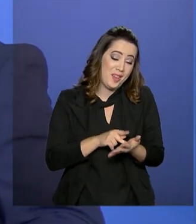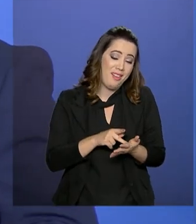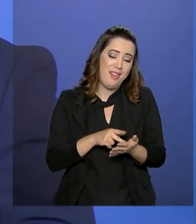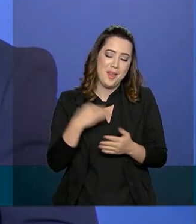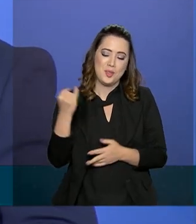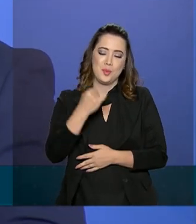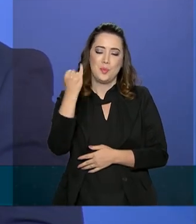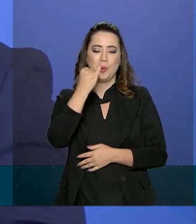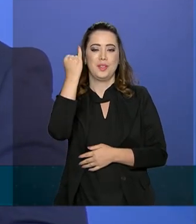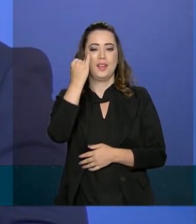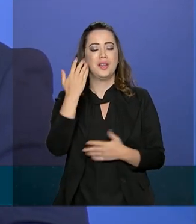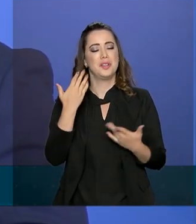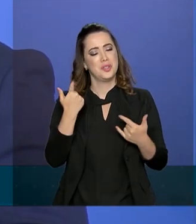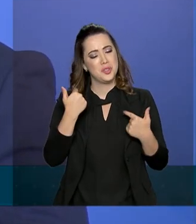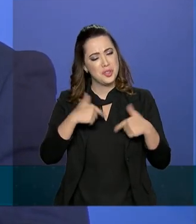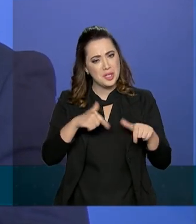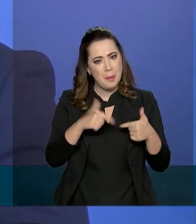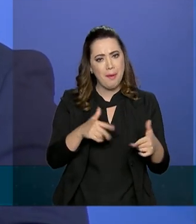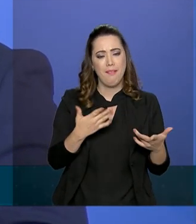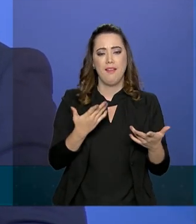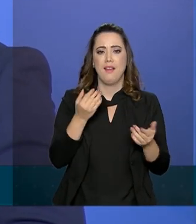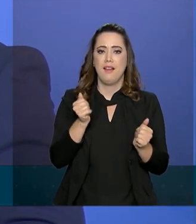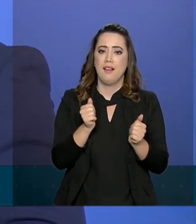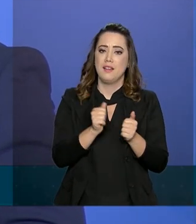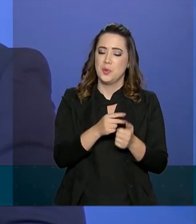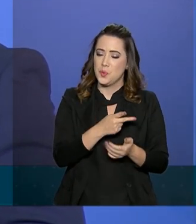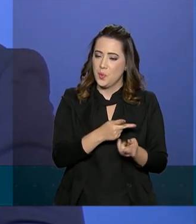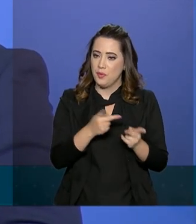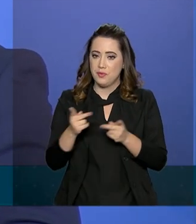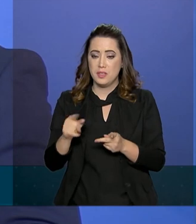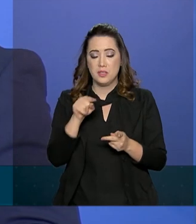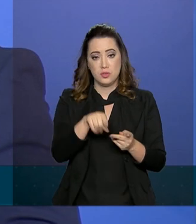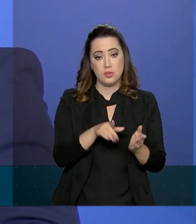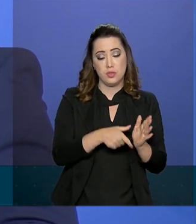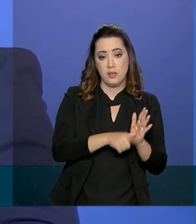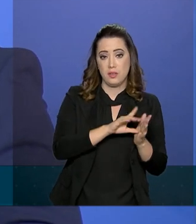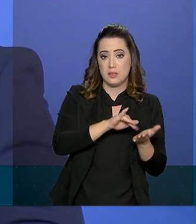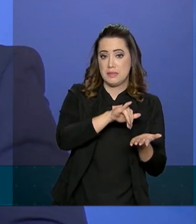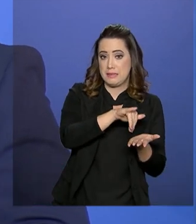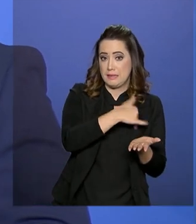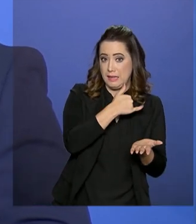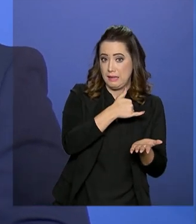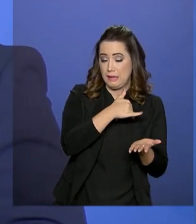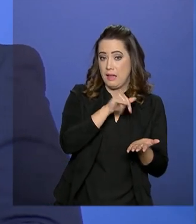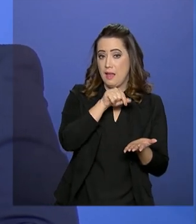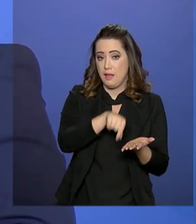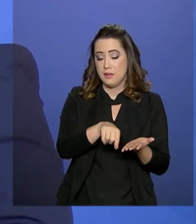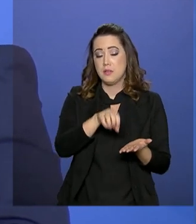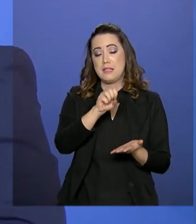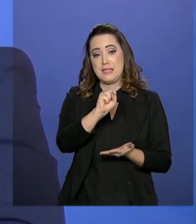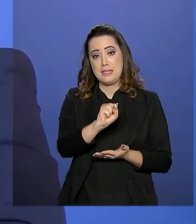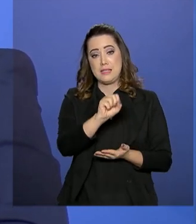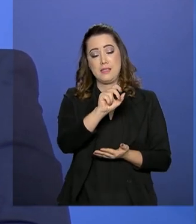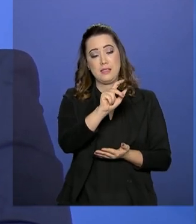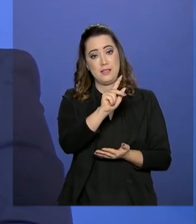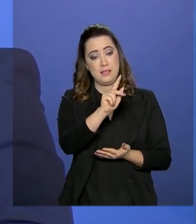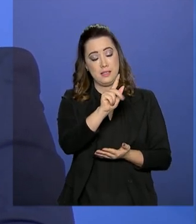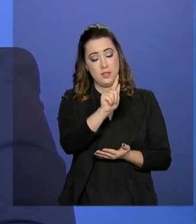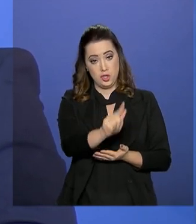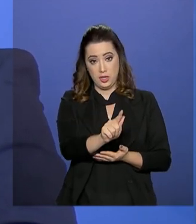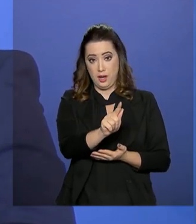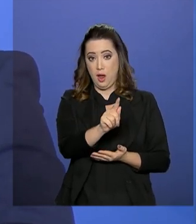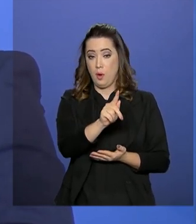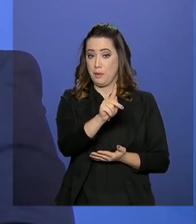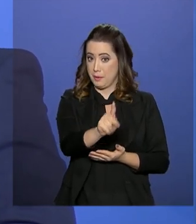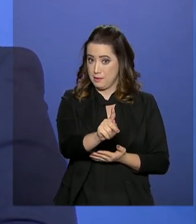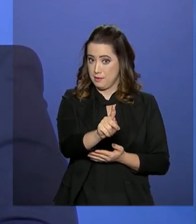Acumular as funções de subchefe para assuntos jurídicos, como administro-chefe da Secretaria-Geral, é um desafio